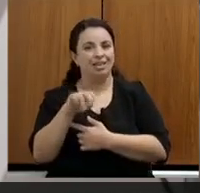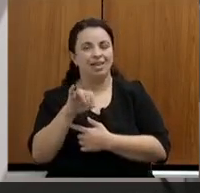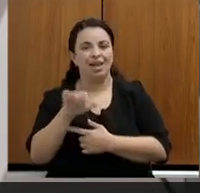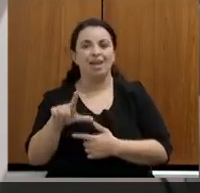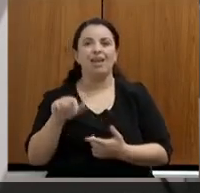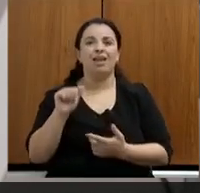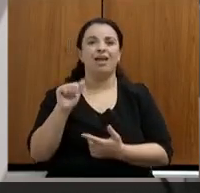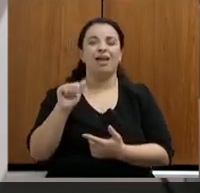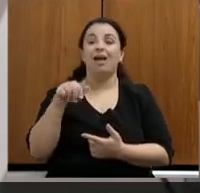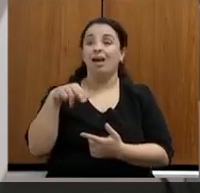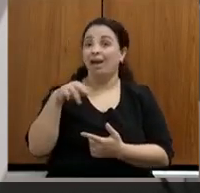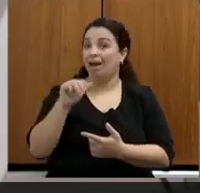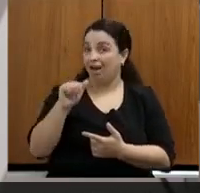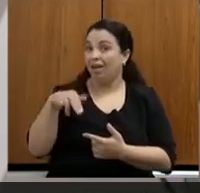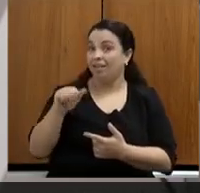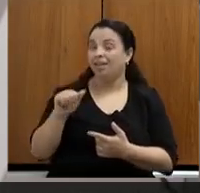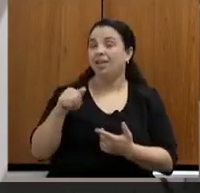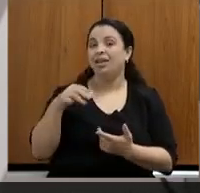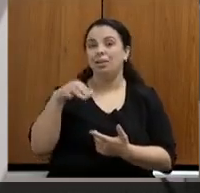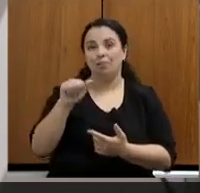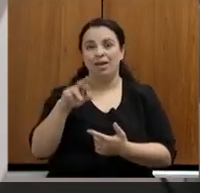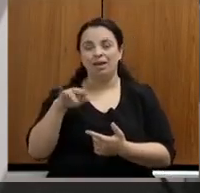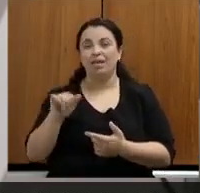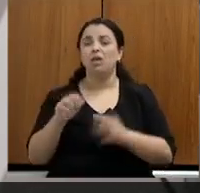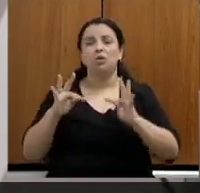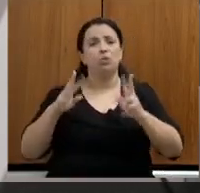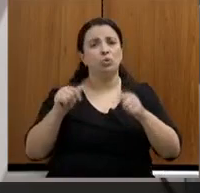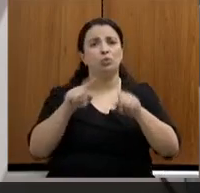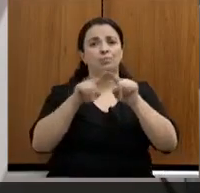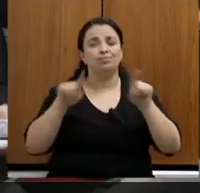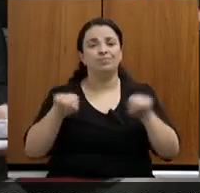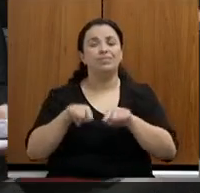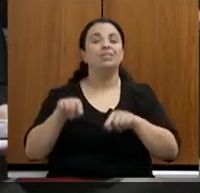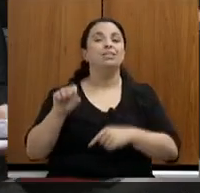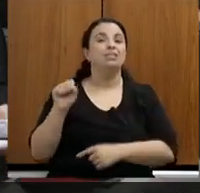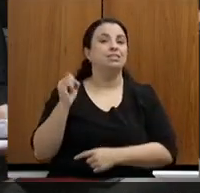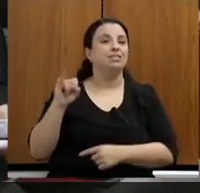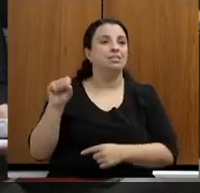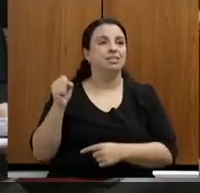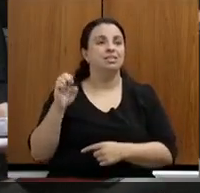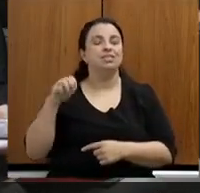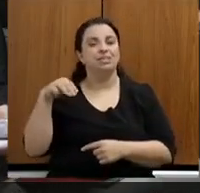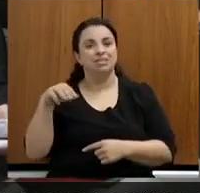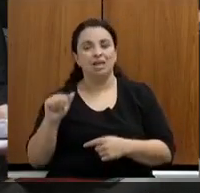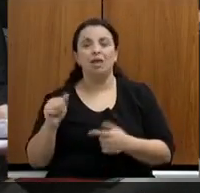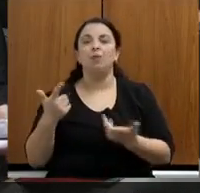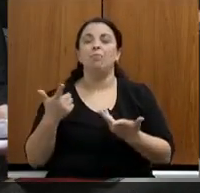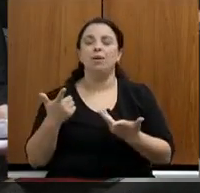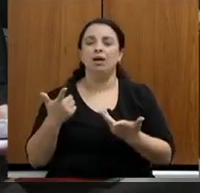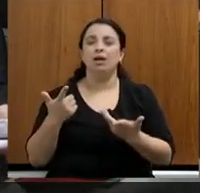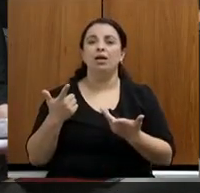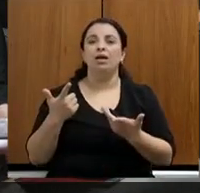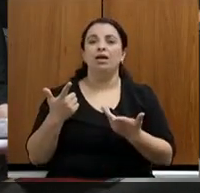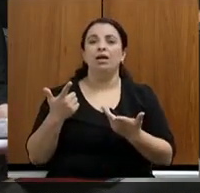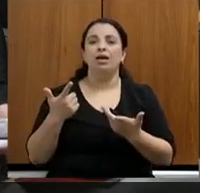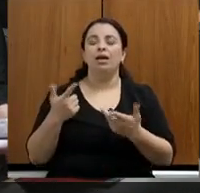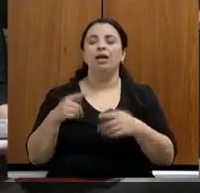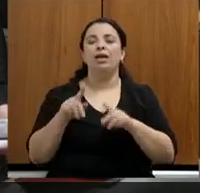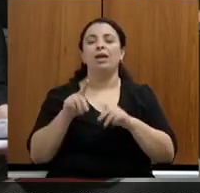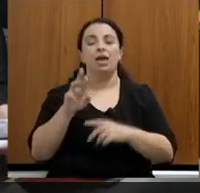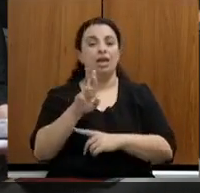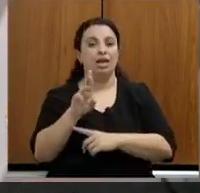Amélia. E cumprimentar todos os servidores do Cisema, aqui presentes, na pessoa da Regina, presidente do nosso sindicato,